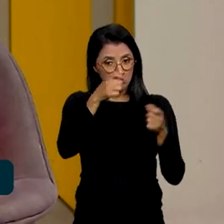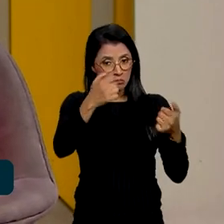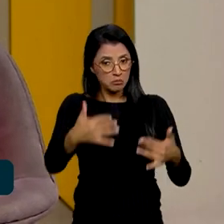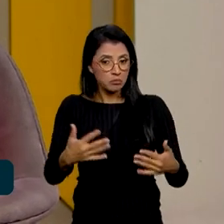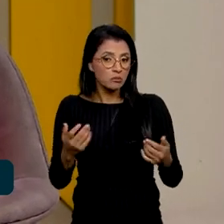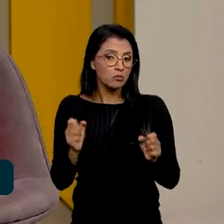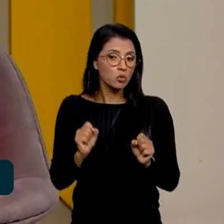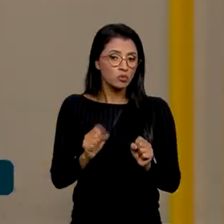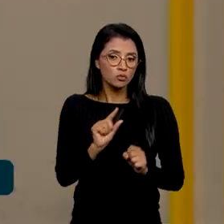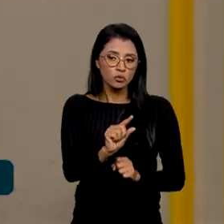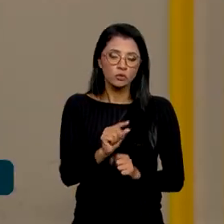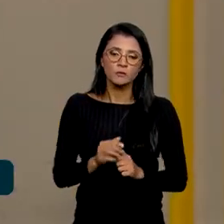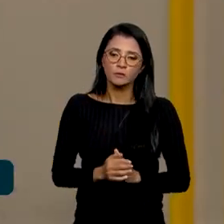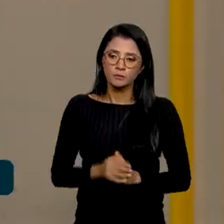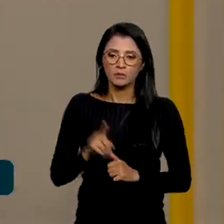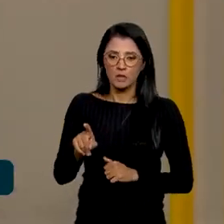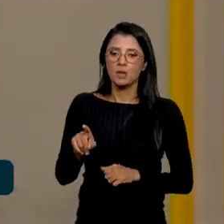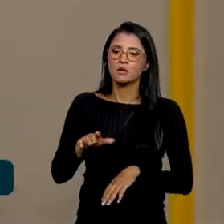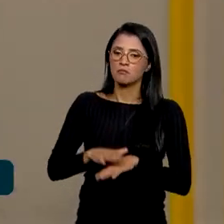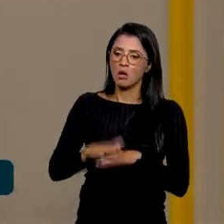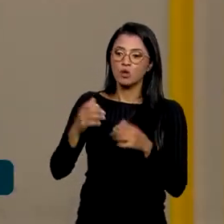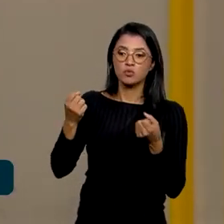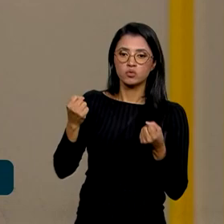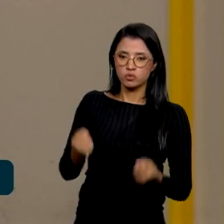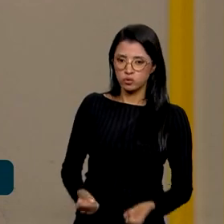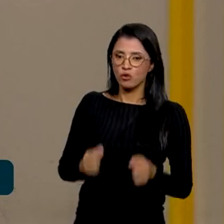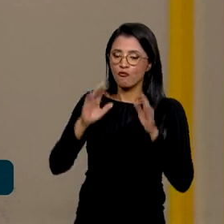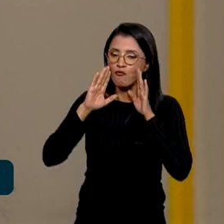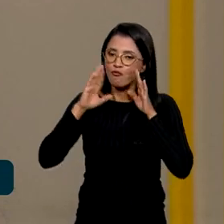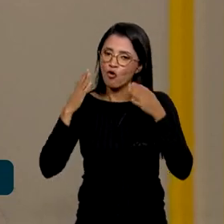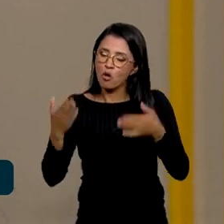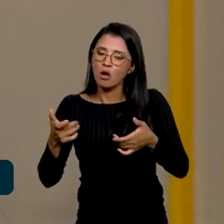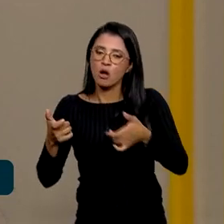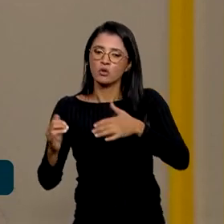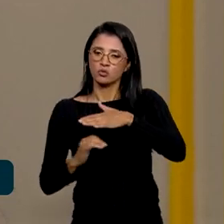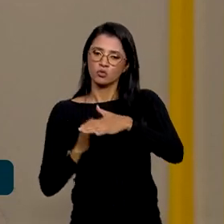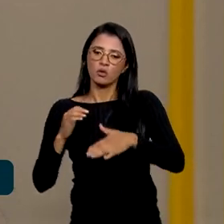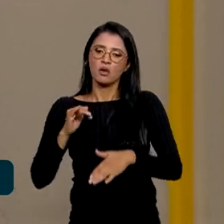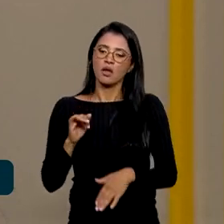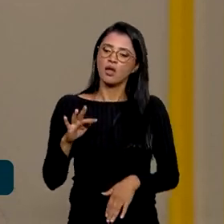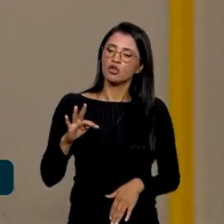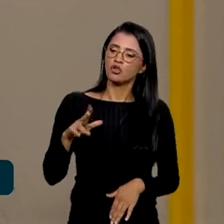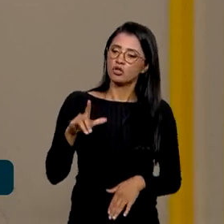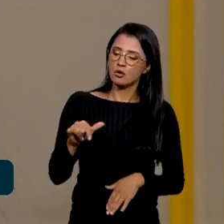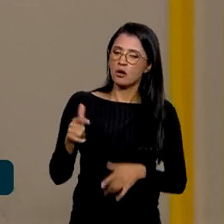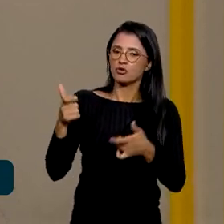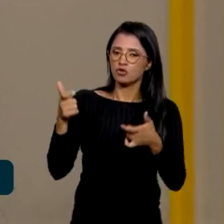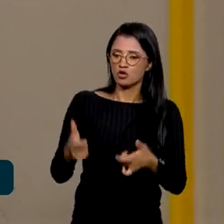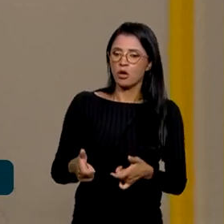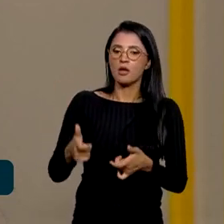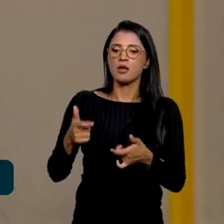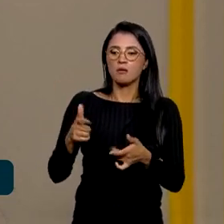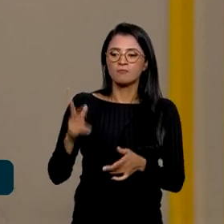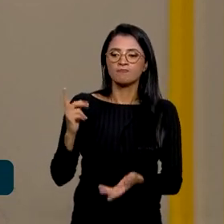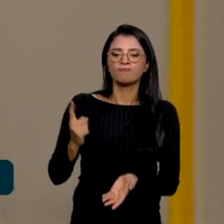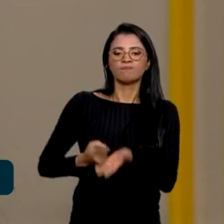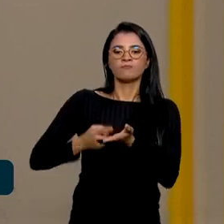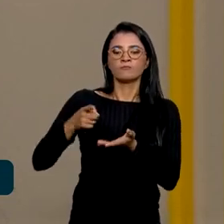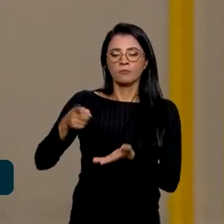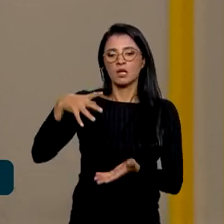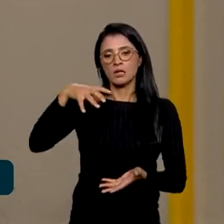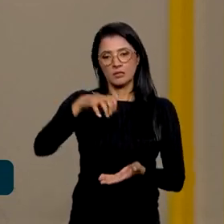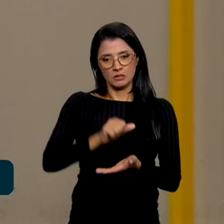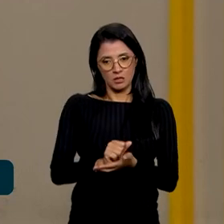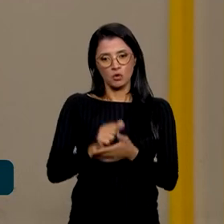para a gente? É o mais complexo, focado em entidades que já são reconhecidas como pontos de cultura, que já estão no cadastro.